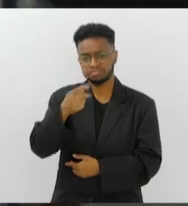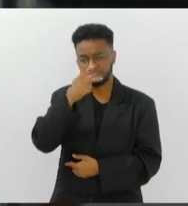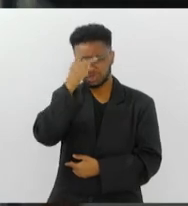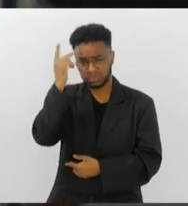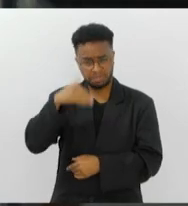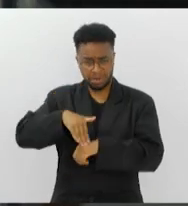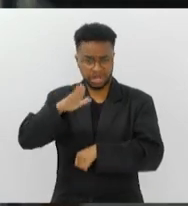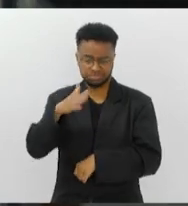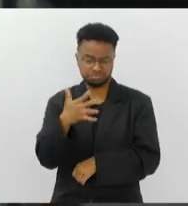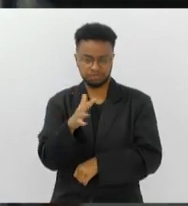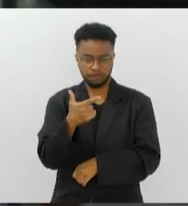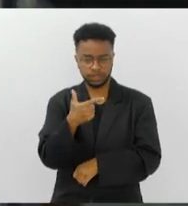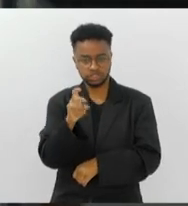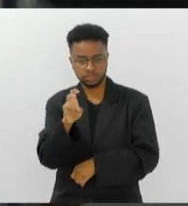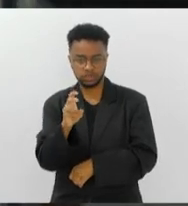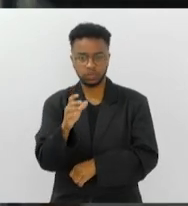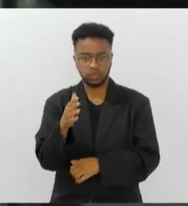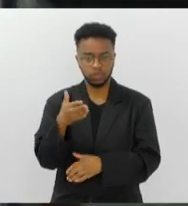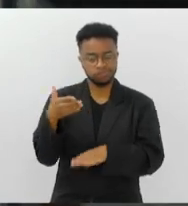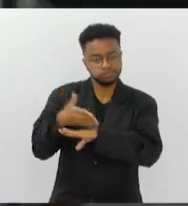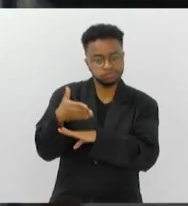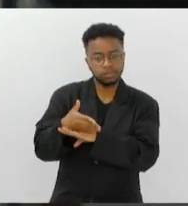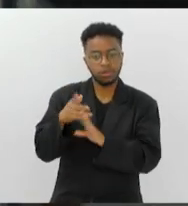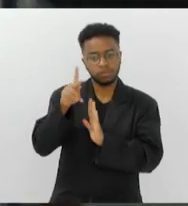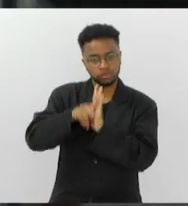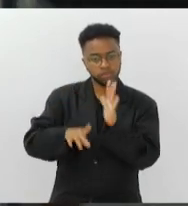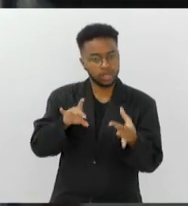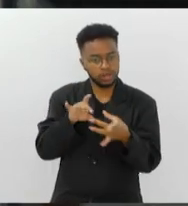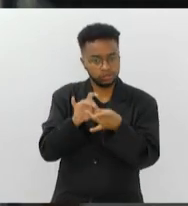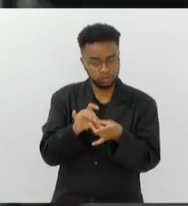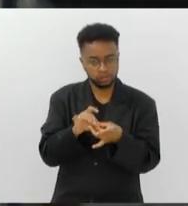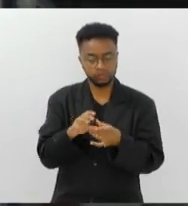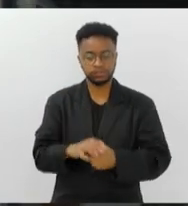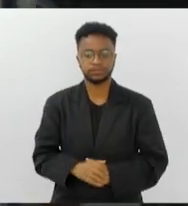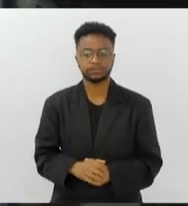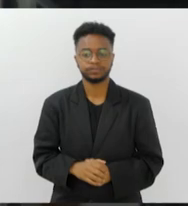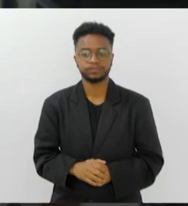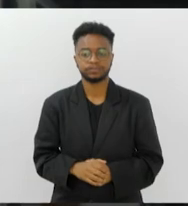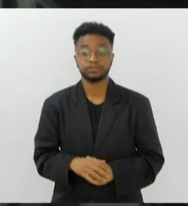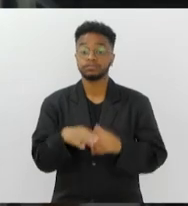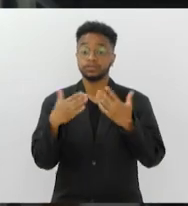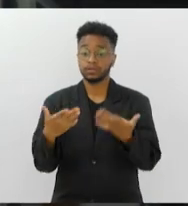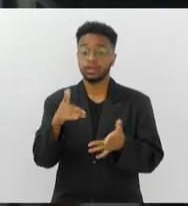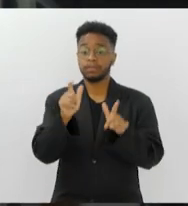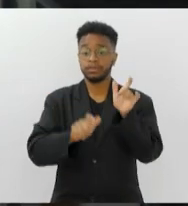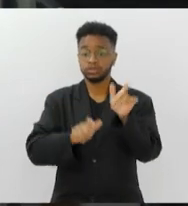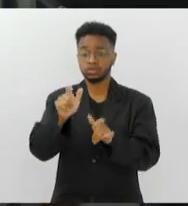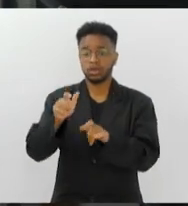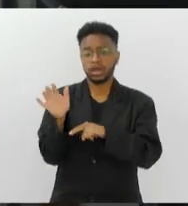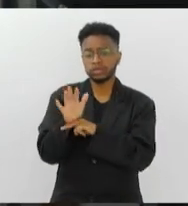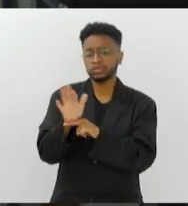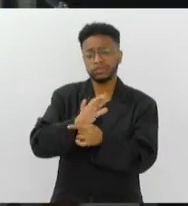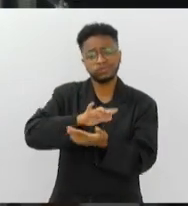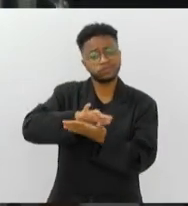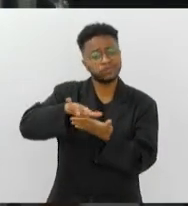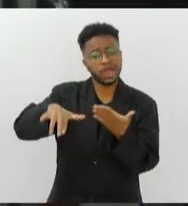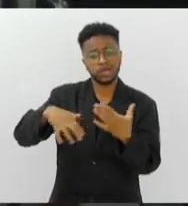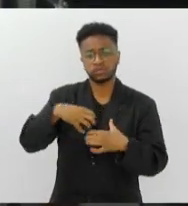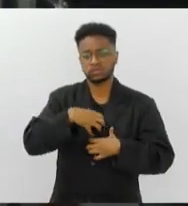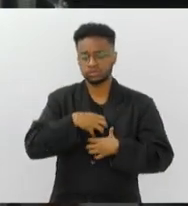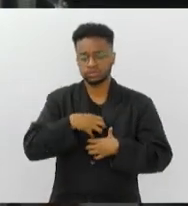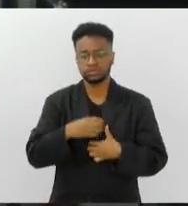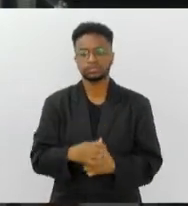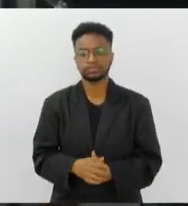20, 25 pessoas envolvidas no projeto, direto ou indiretamente. E essas pessoas contribuem das mais variadas formas, né?